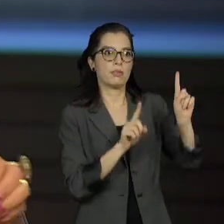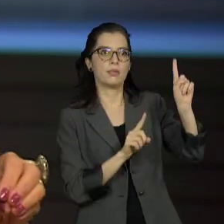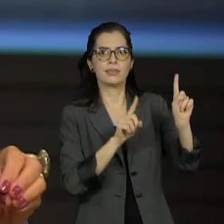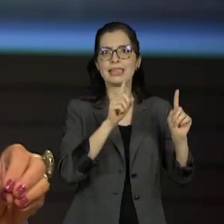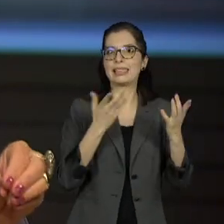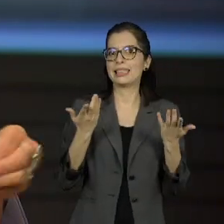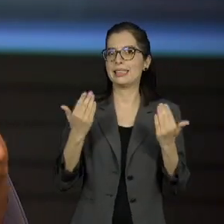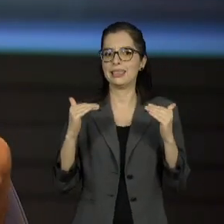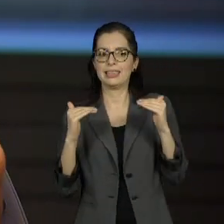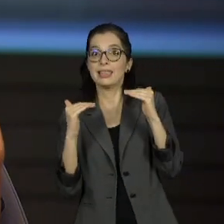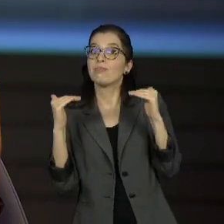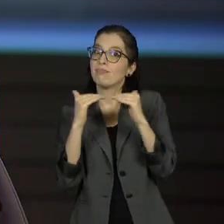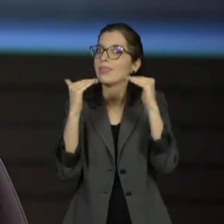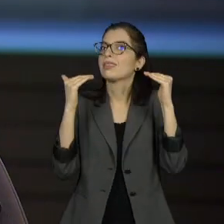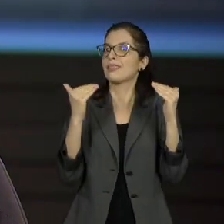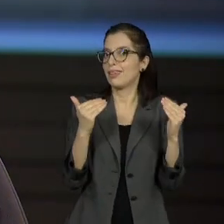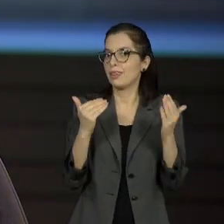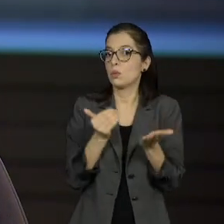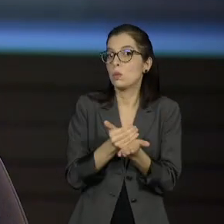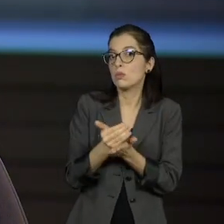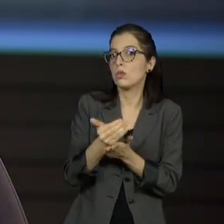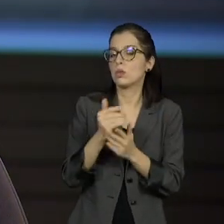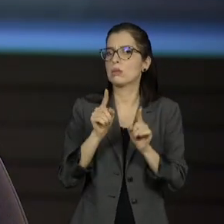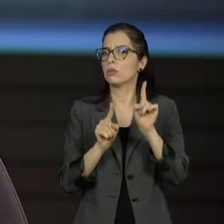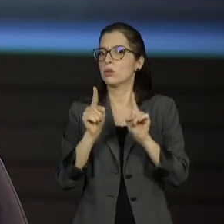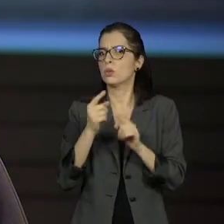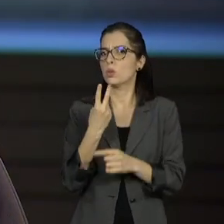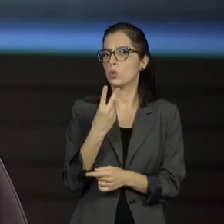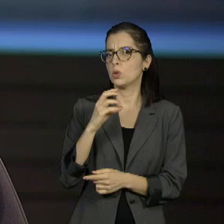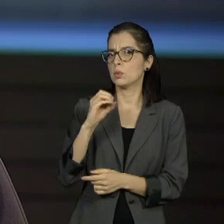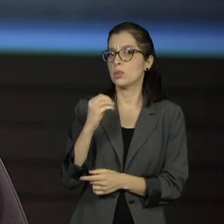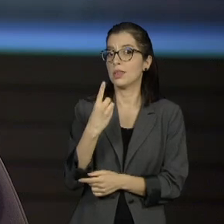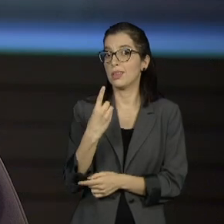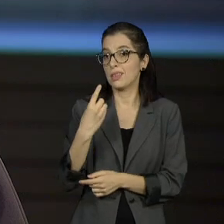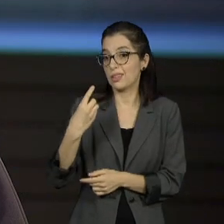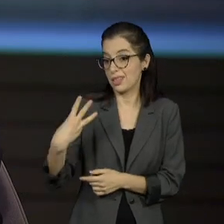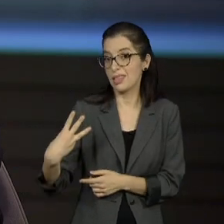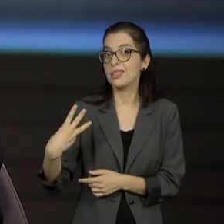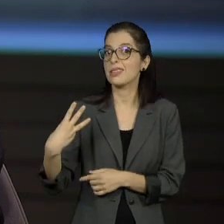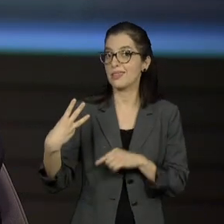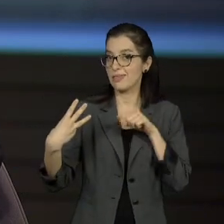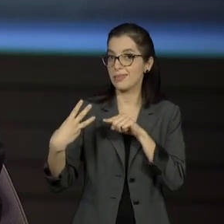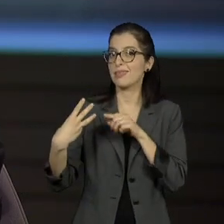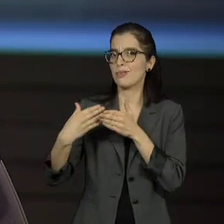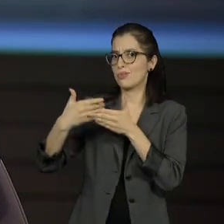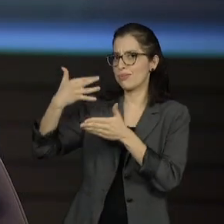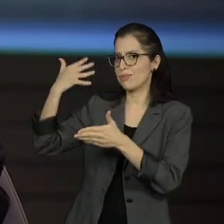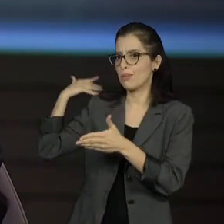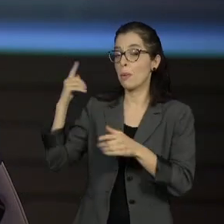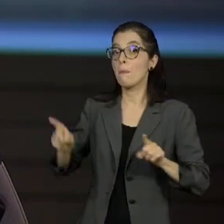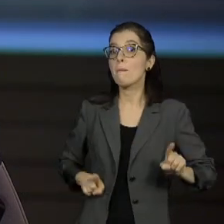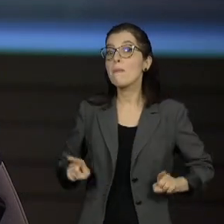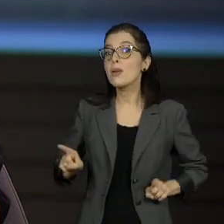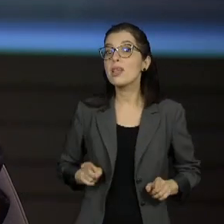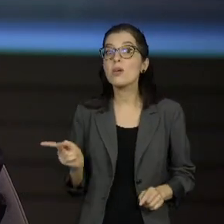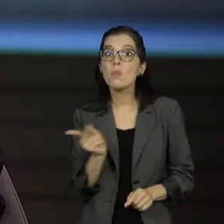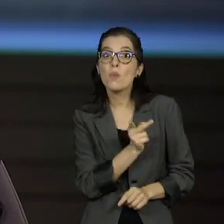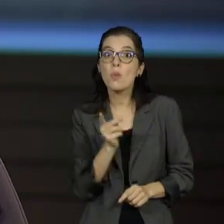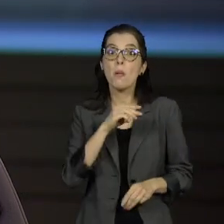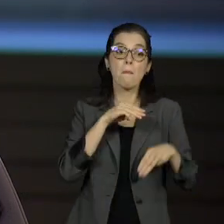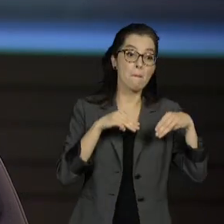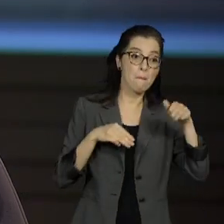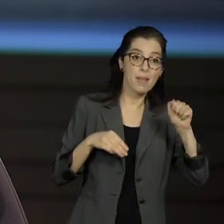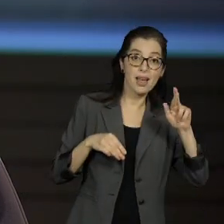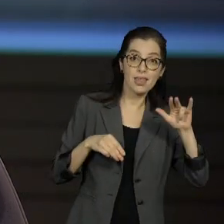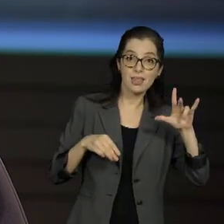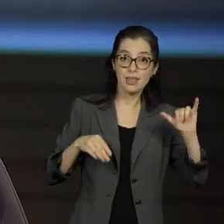A origem dessa briga era o comando da juventude do PSB entre os primos. Marília Arraes perdeu para João Campos, saiu